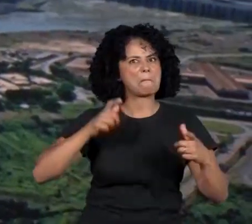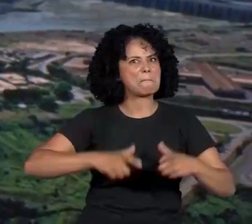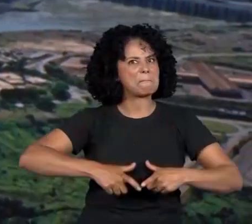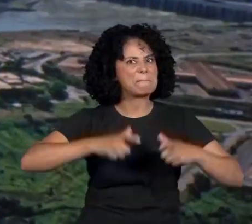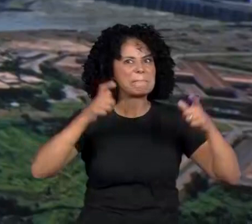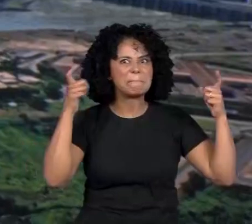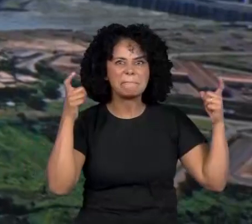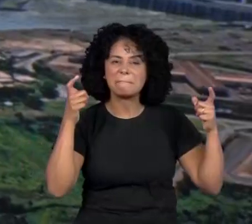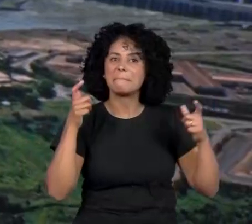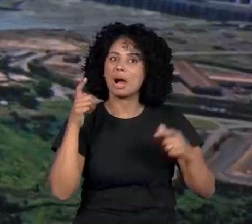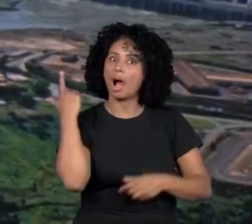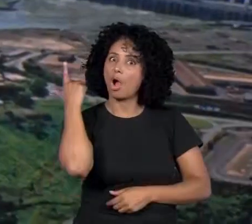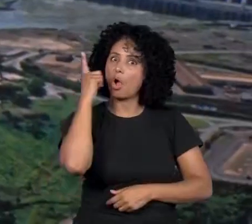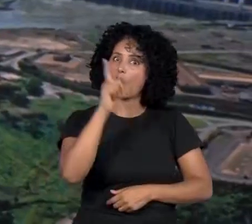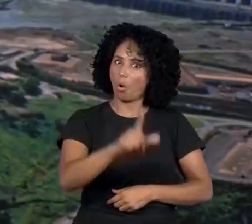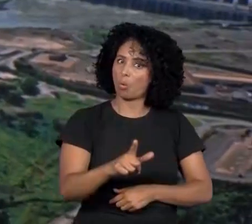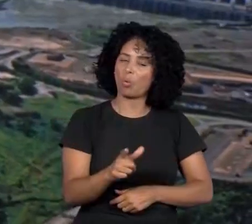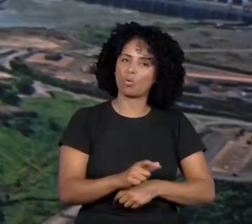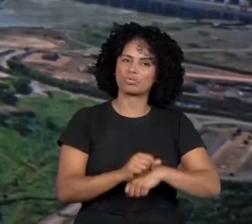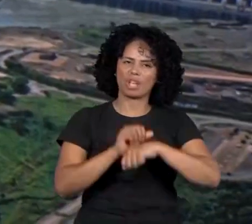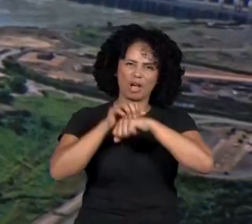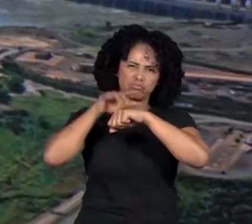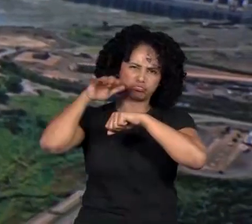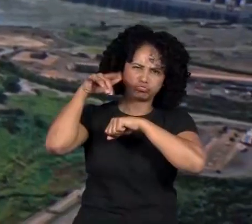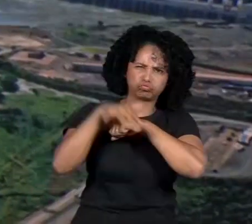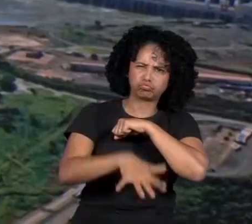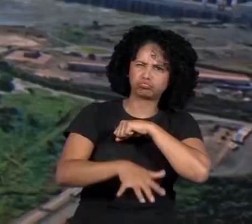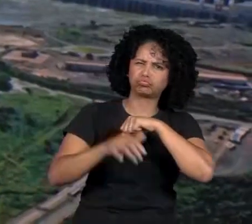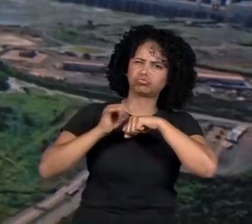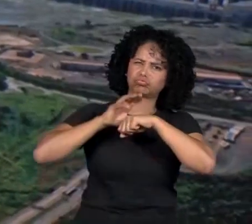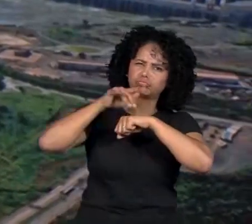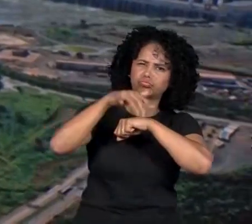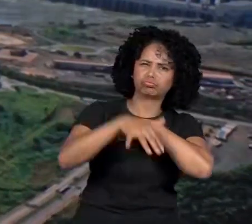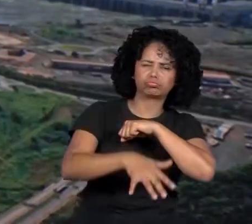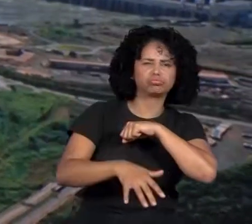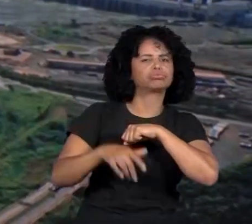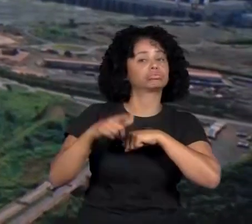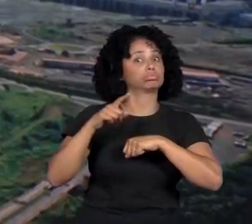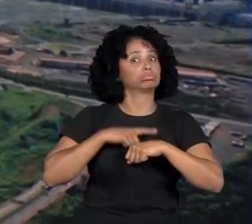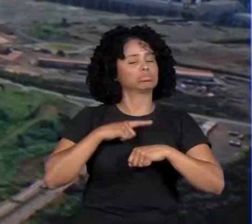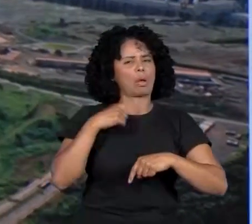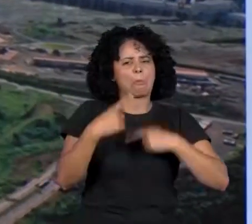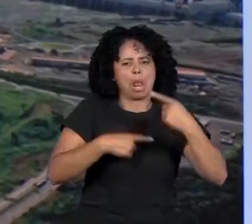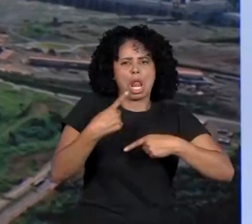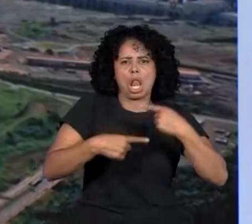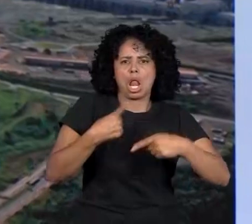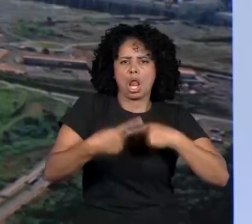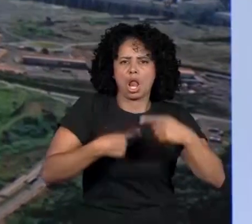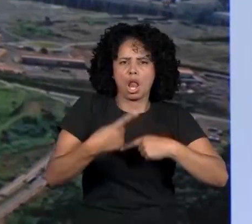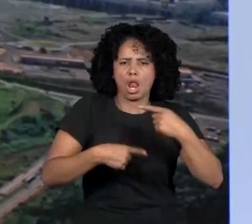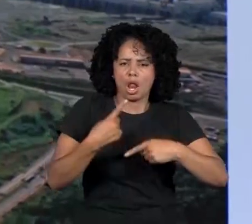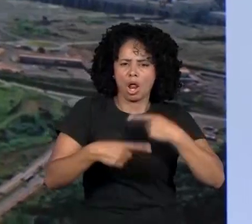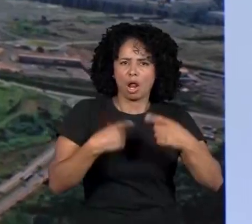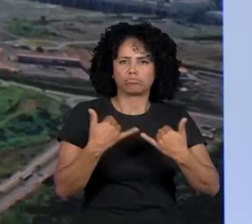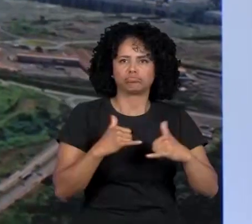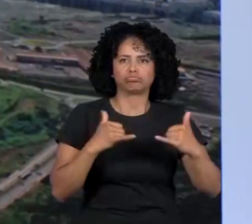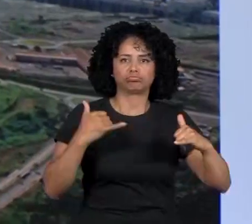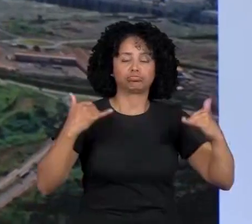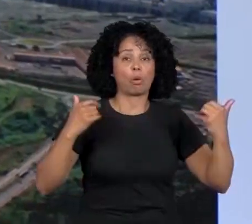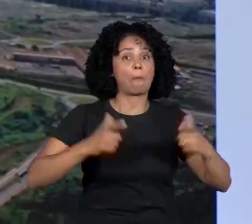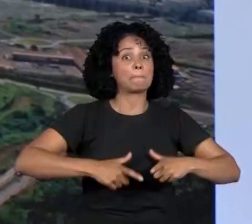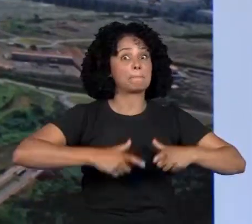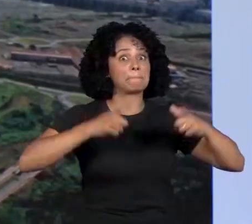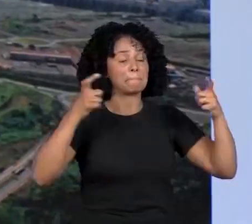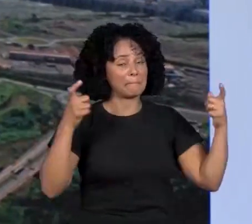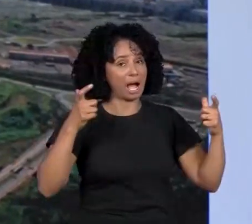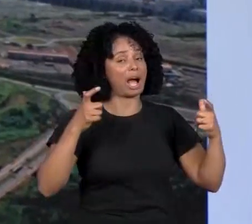geração de energia elétrica da América Latina. Então, se o oráculo está pegando bem de pertinho, então